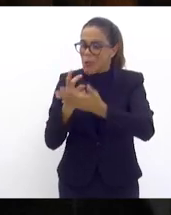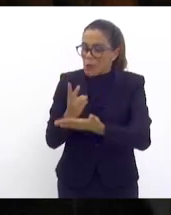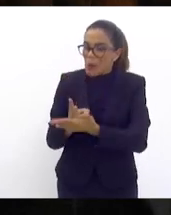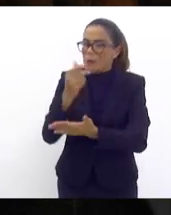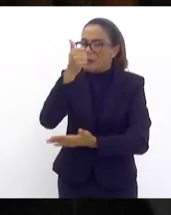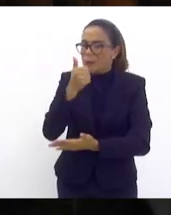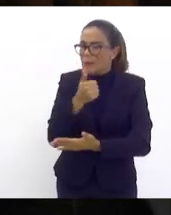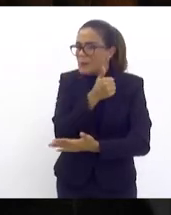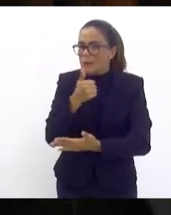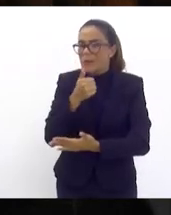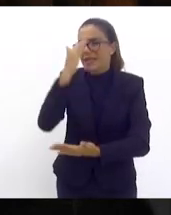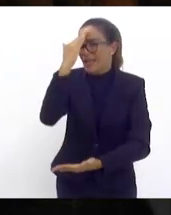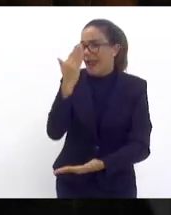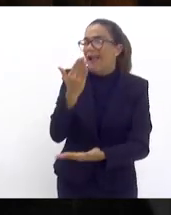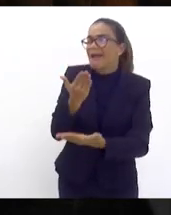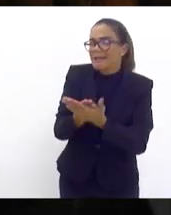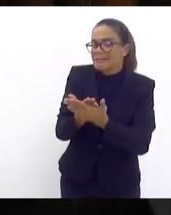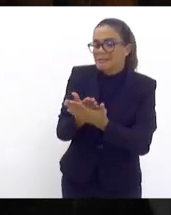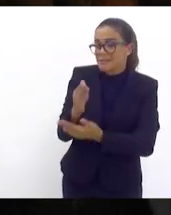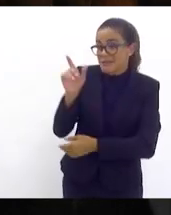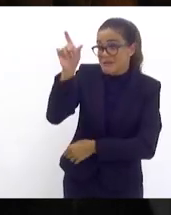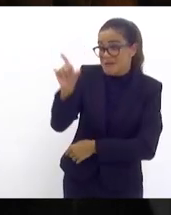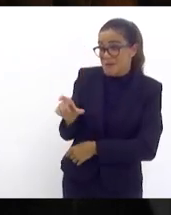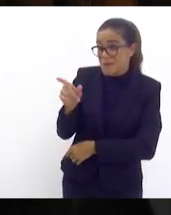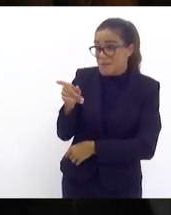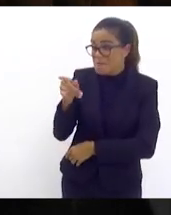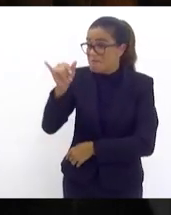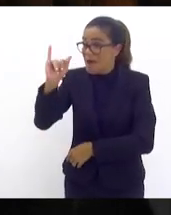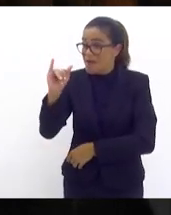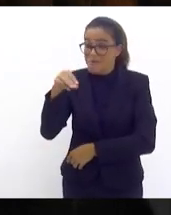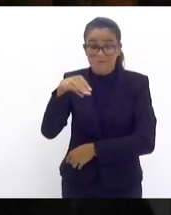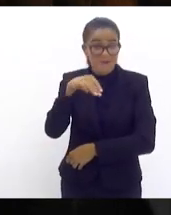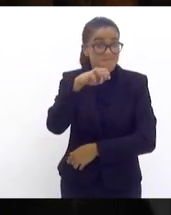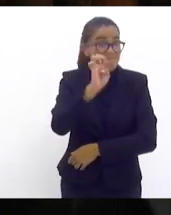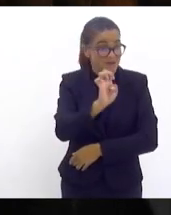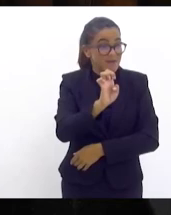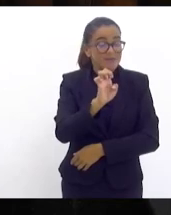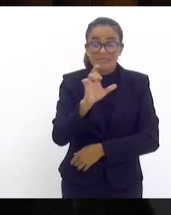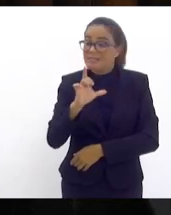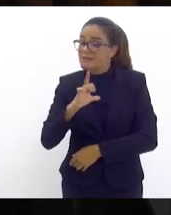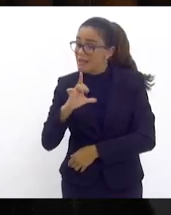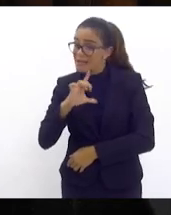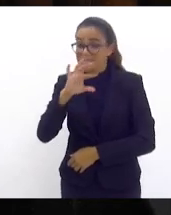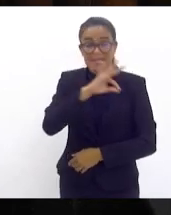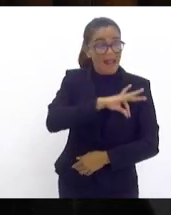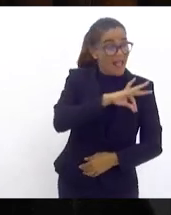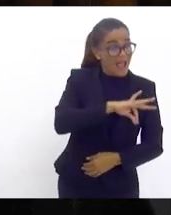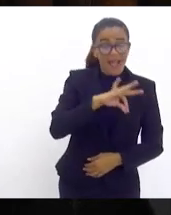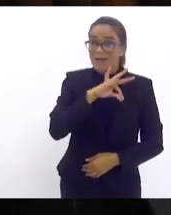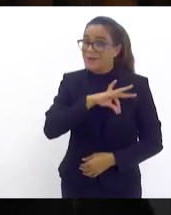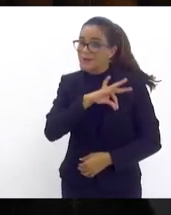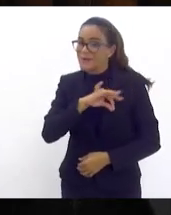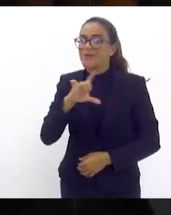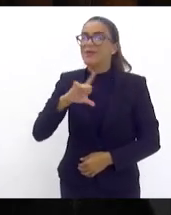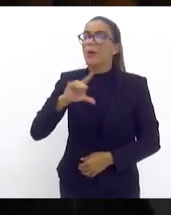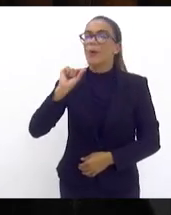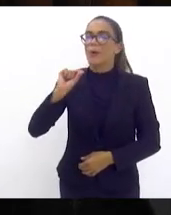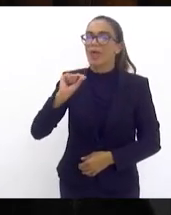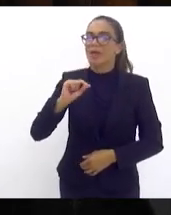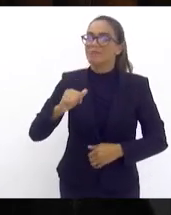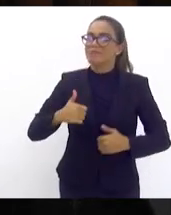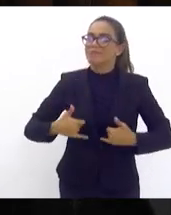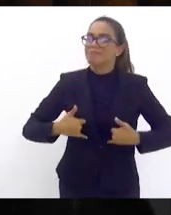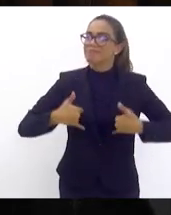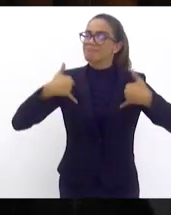e que acredita quando um pai de família uma mãe de família tem o seu salário na conta ela tem dignidade